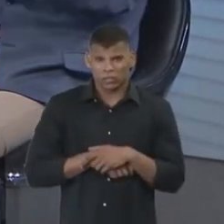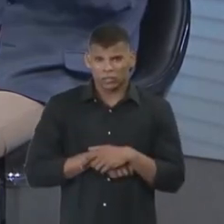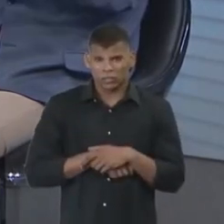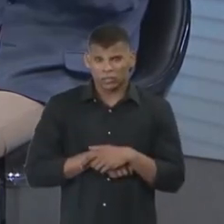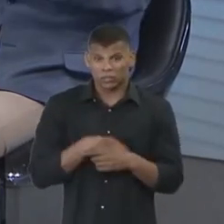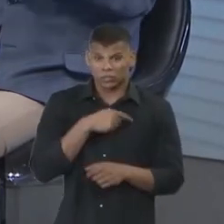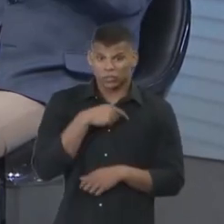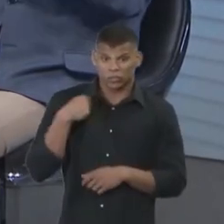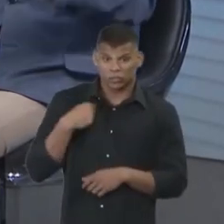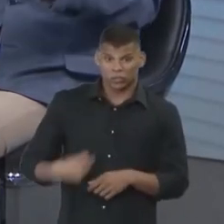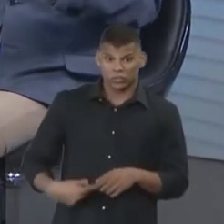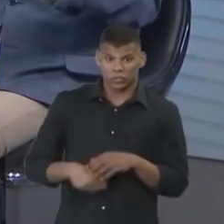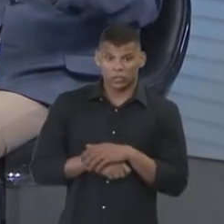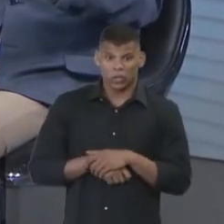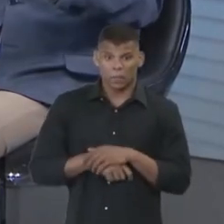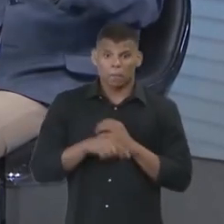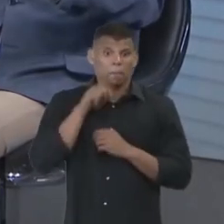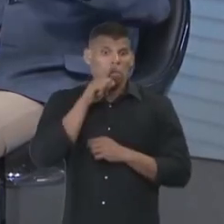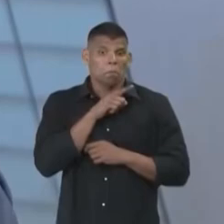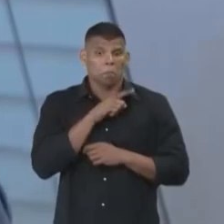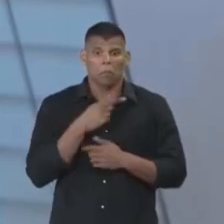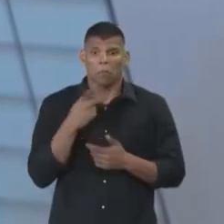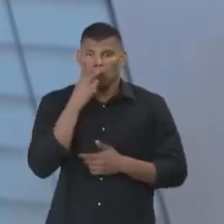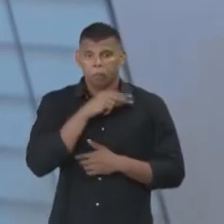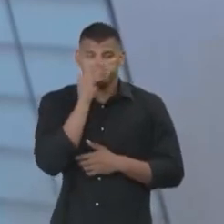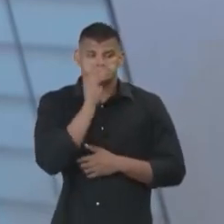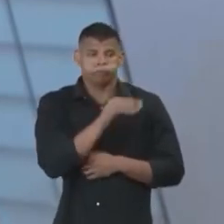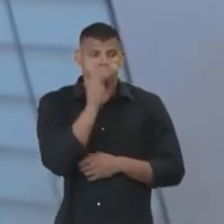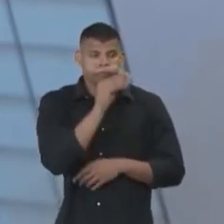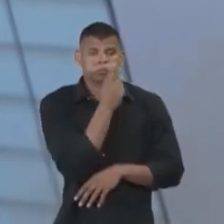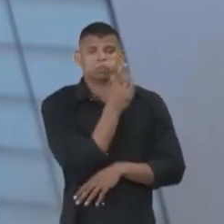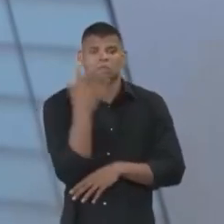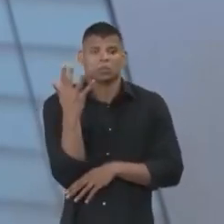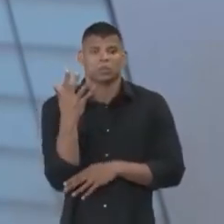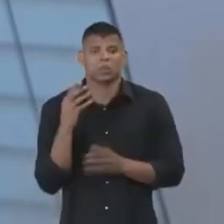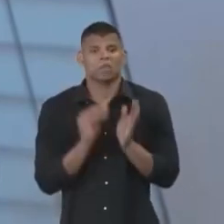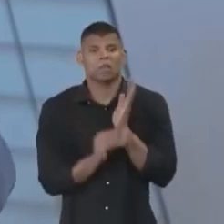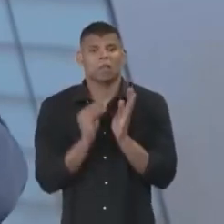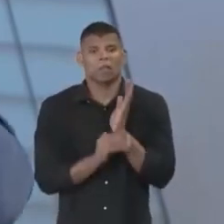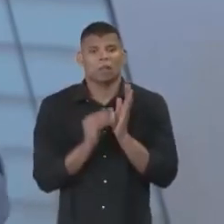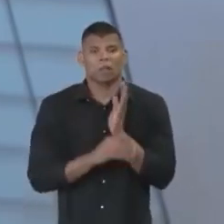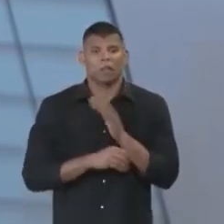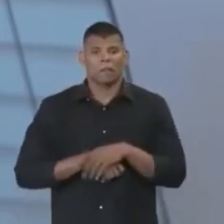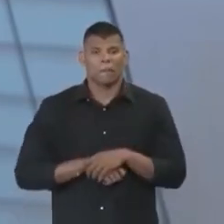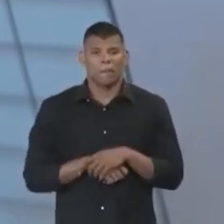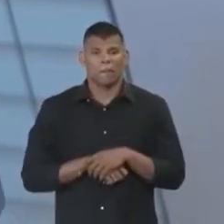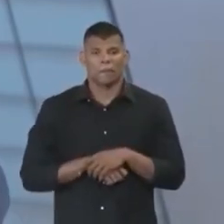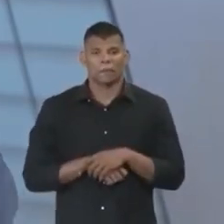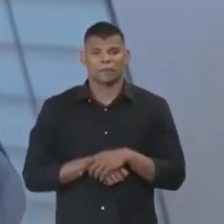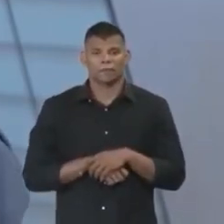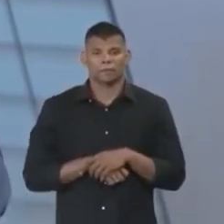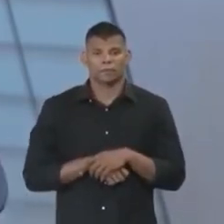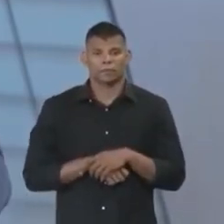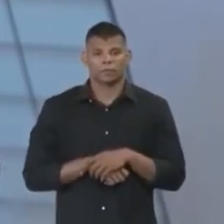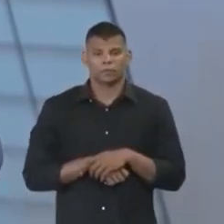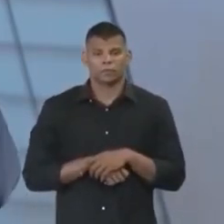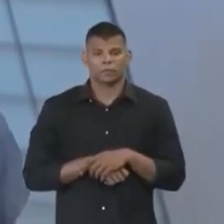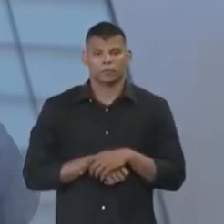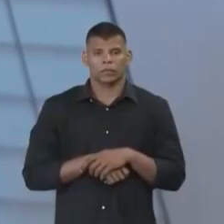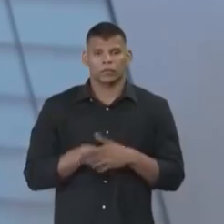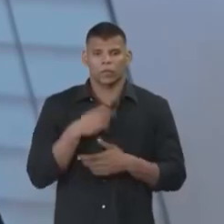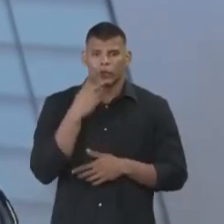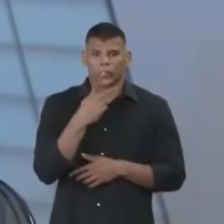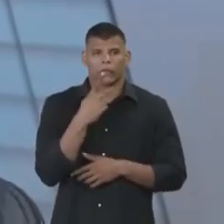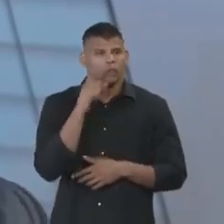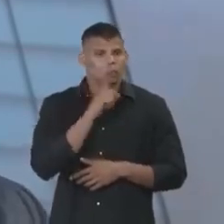nações estão nem aí para o direito ambiental? Quando eu digo que não estão nem aí, não assinam os tratados, não cumprem os tratados, eu estou citando aqui os Estados